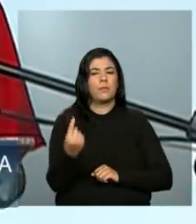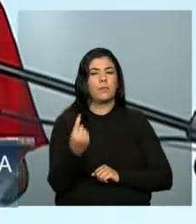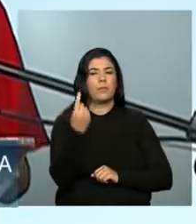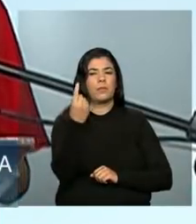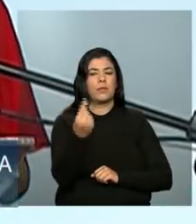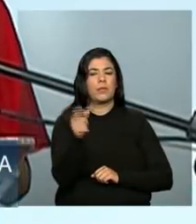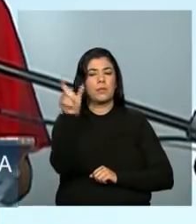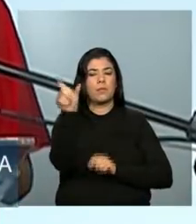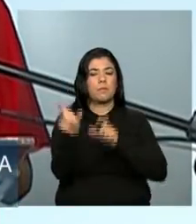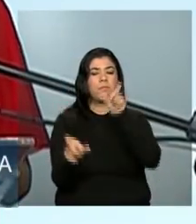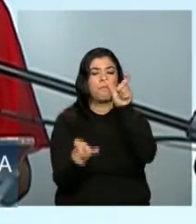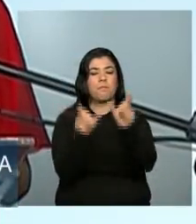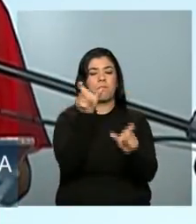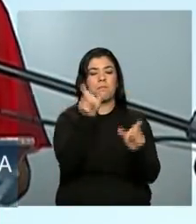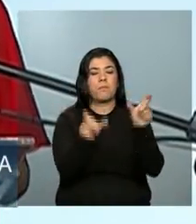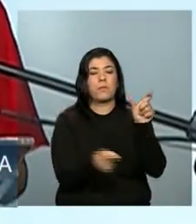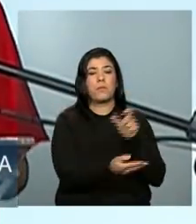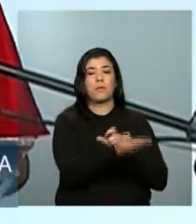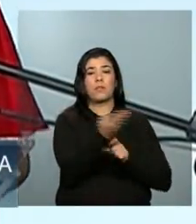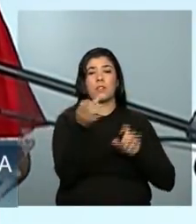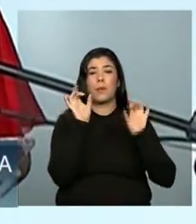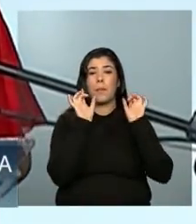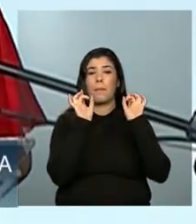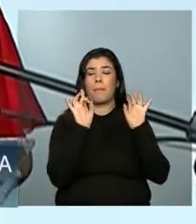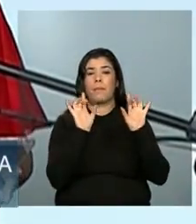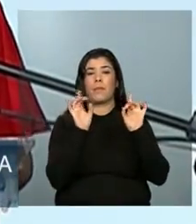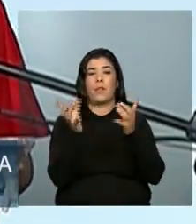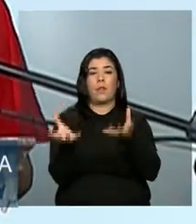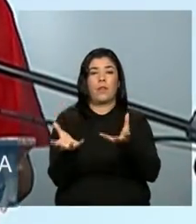uma daqueles que estão recebendo a Chaves.